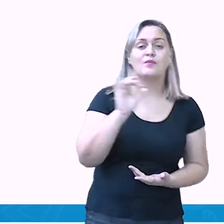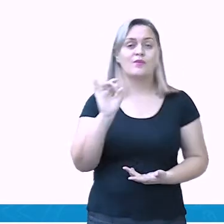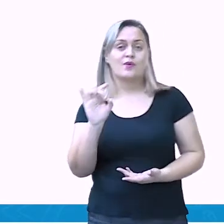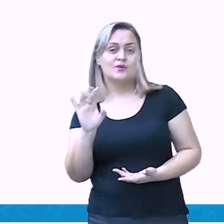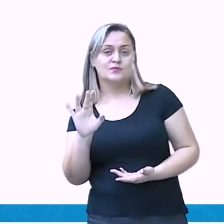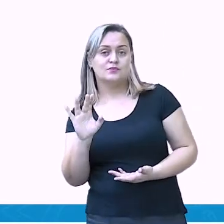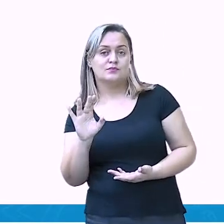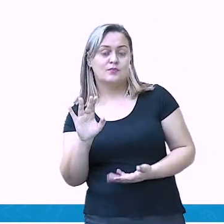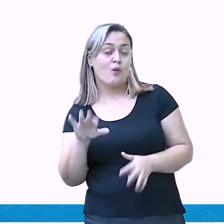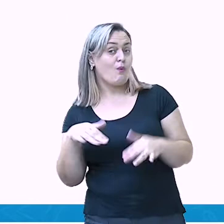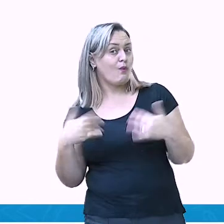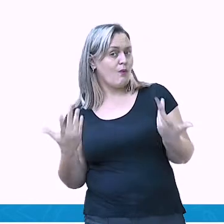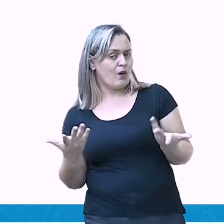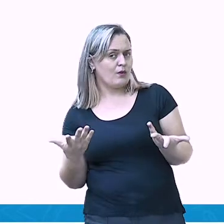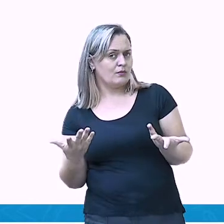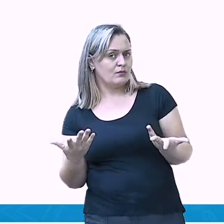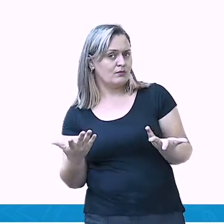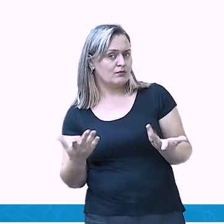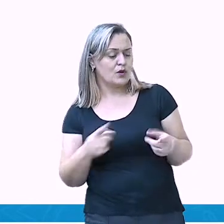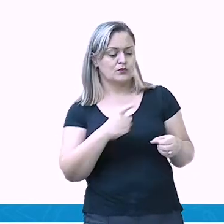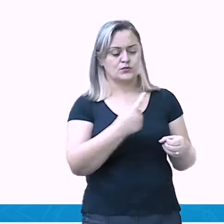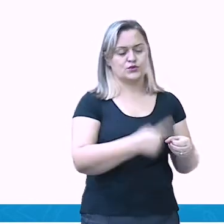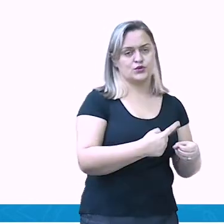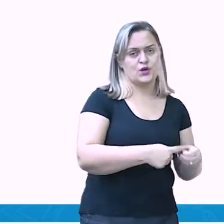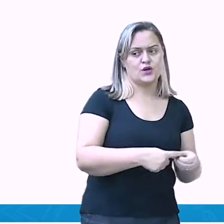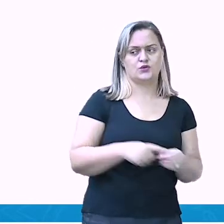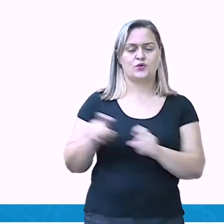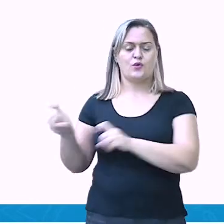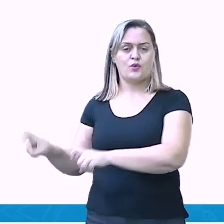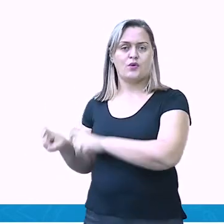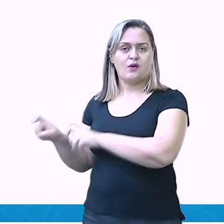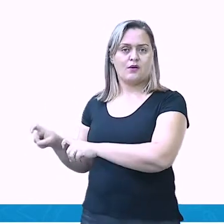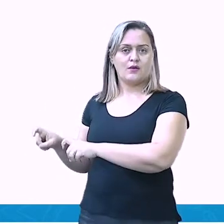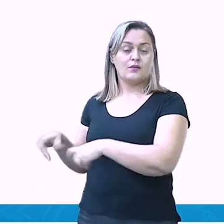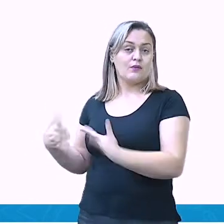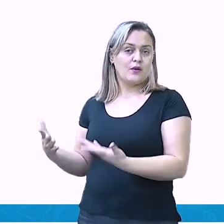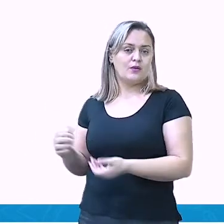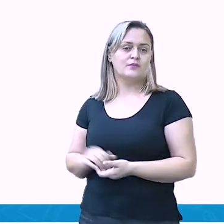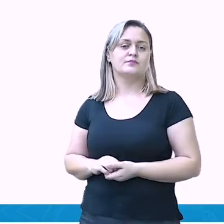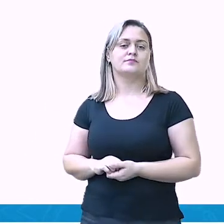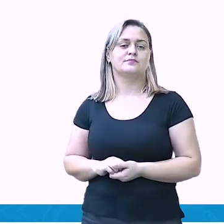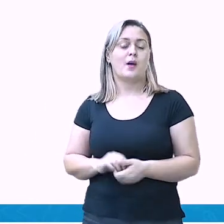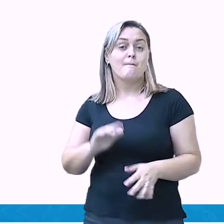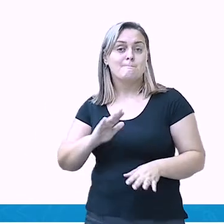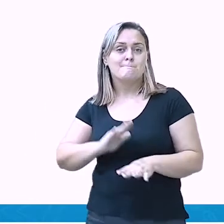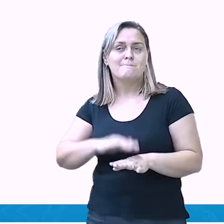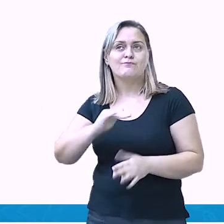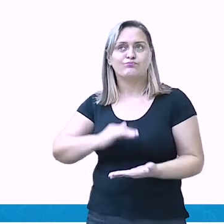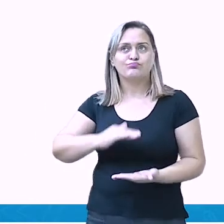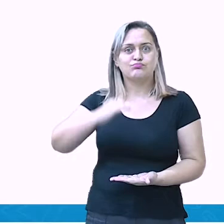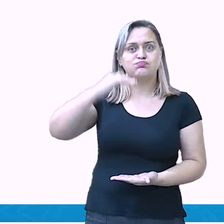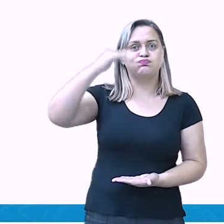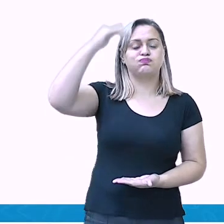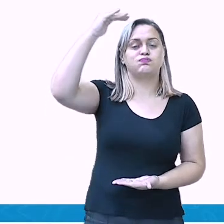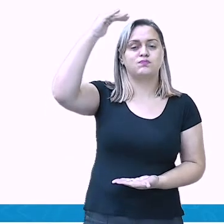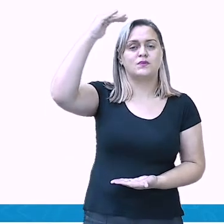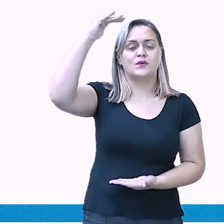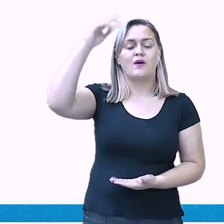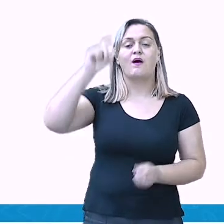Urbana ou rural? Era a população rural, 69%,